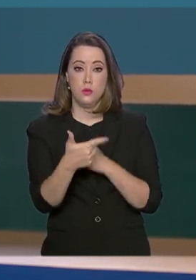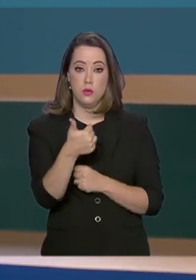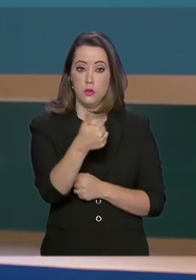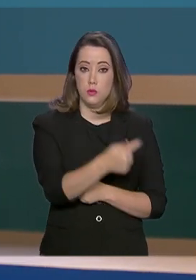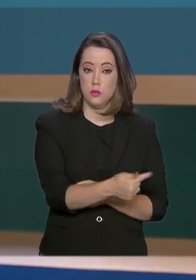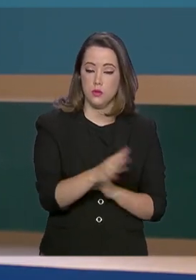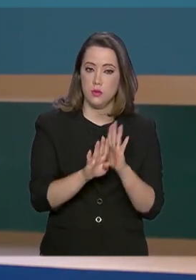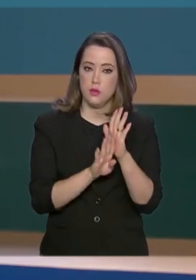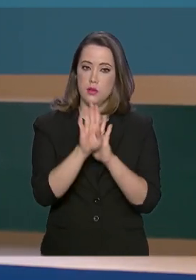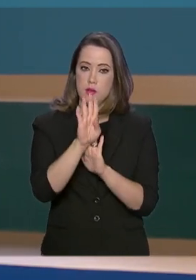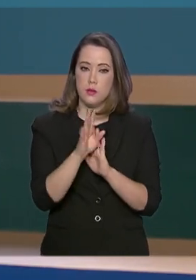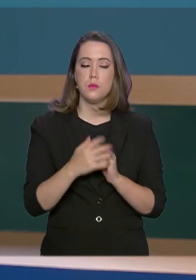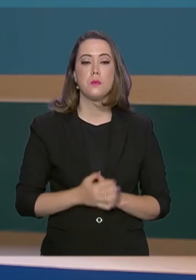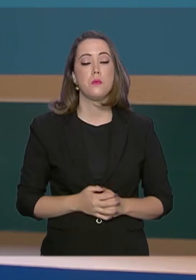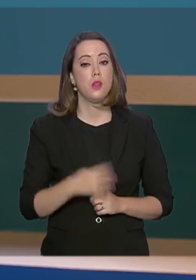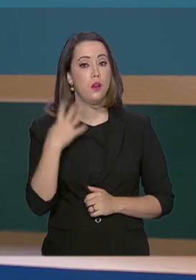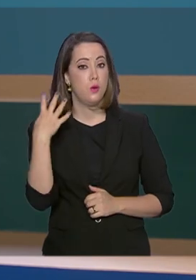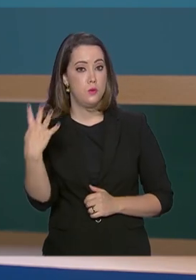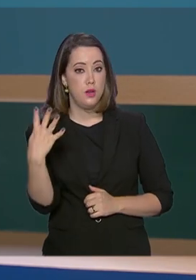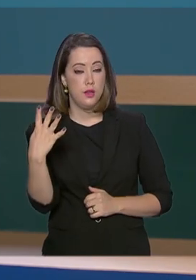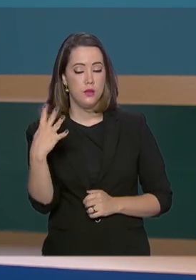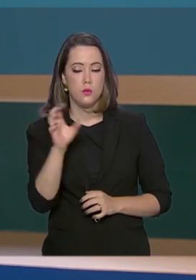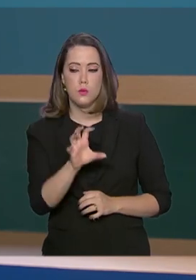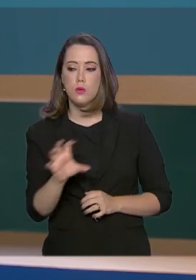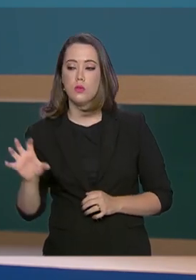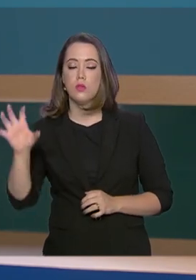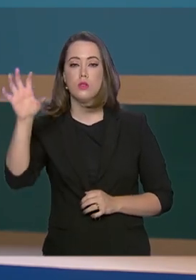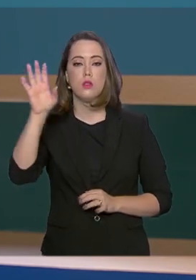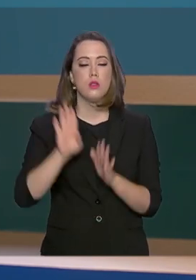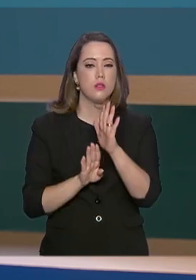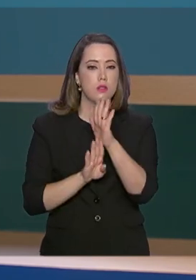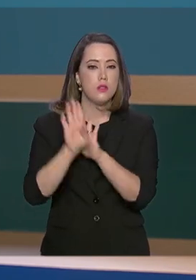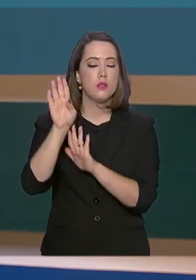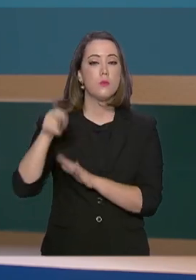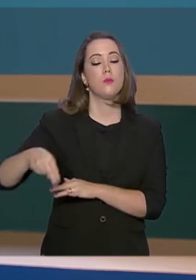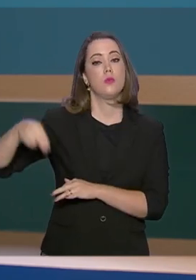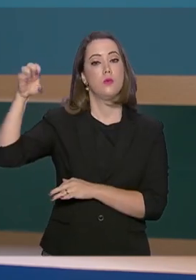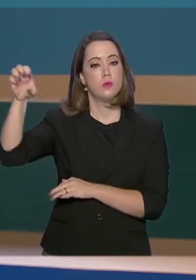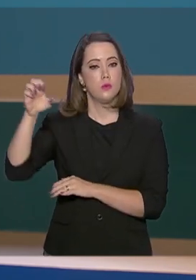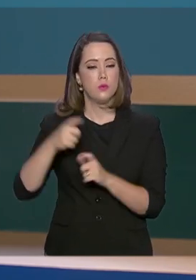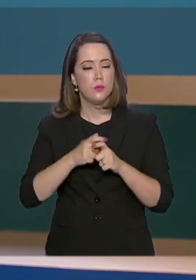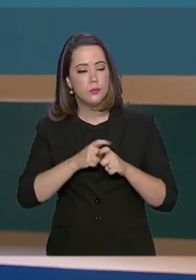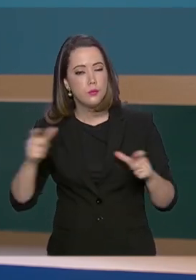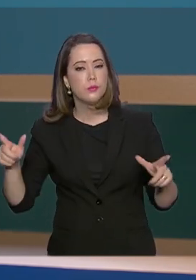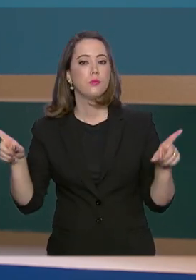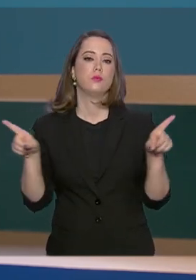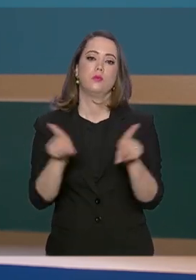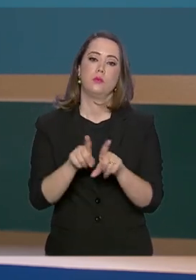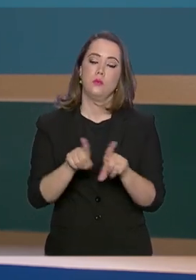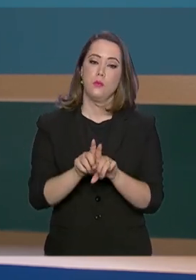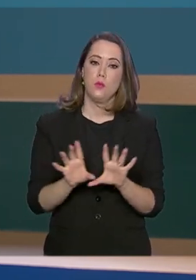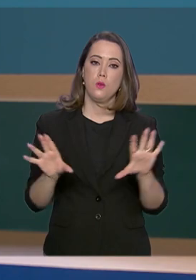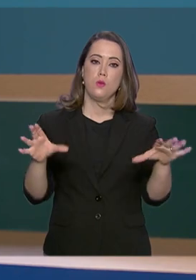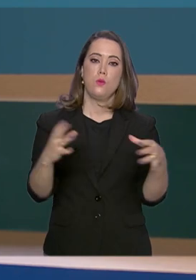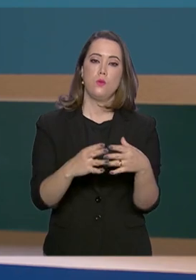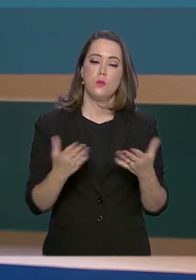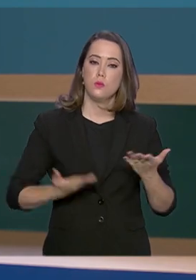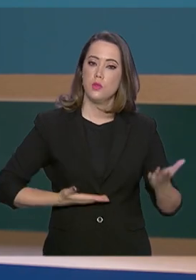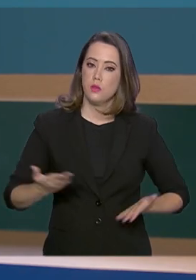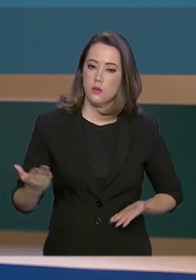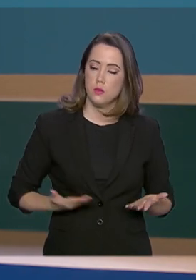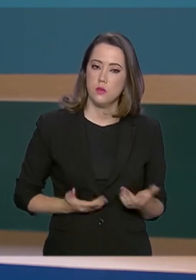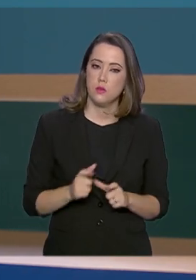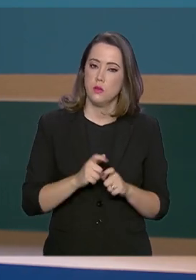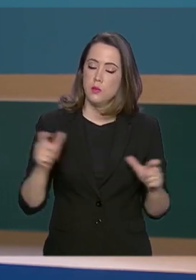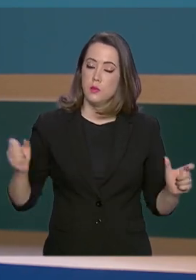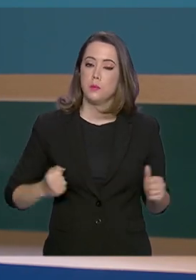quatro das cinco regiões do país, sendo que o Nordeste teve o maior aumento relativo na oferta de vagas. O setor de serviços foi